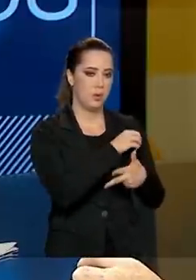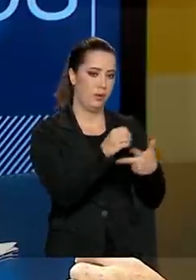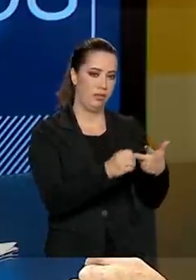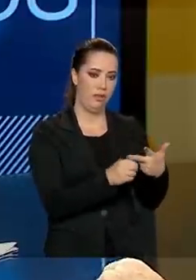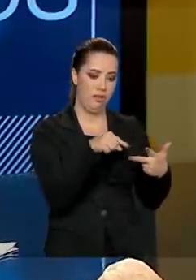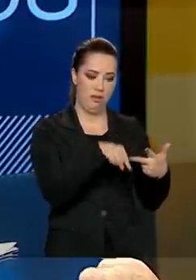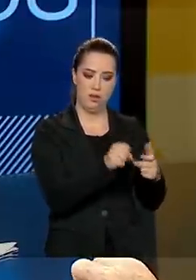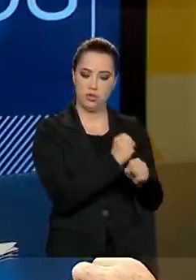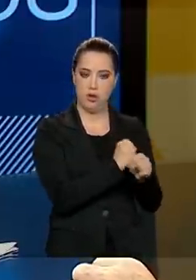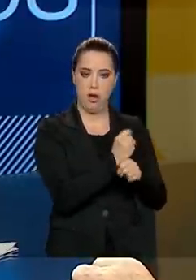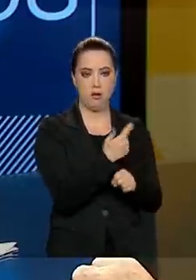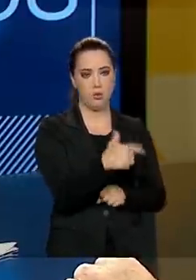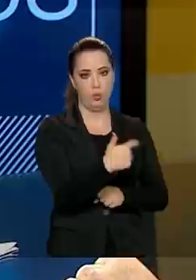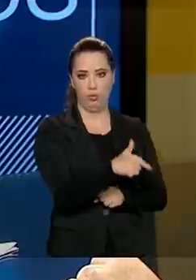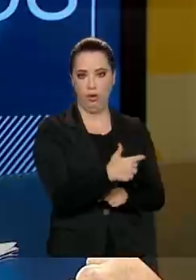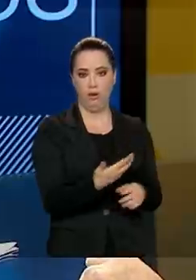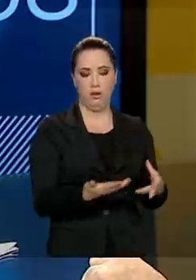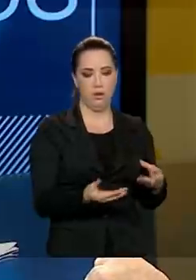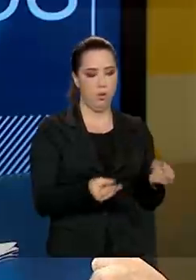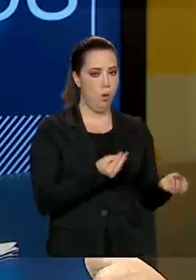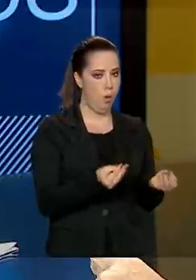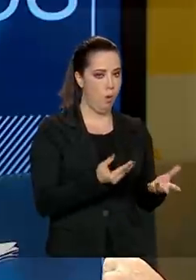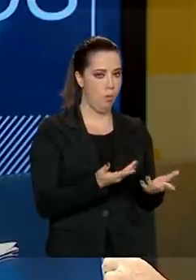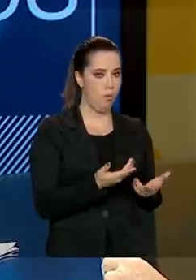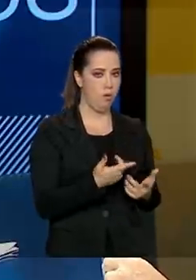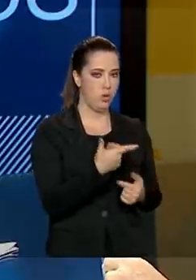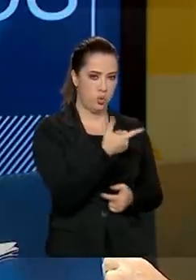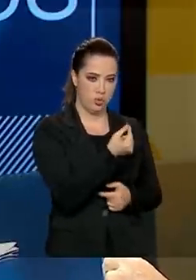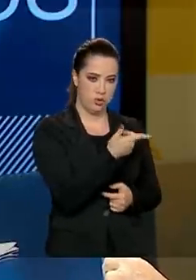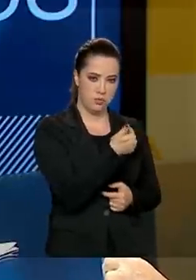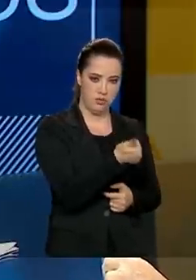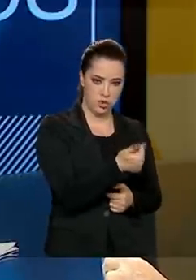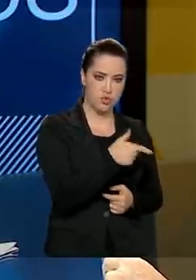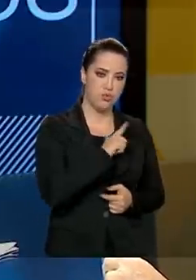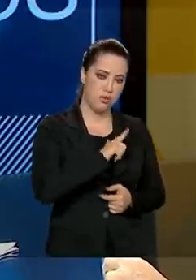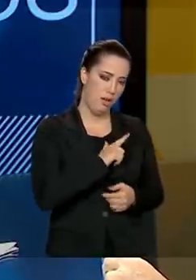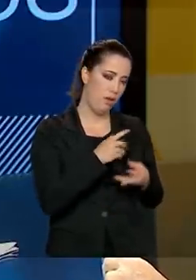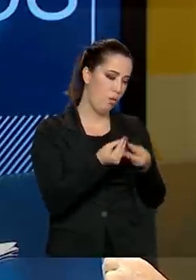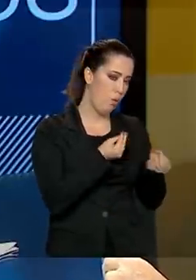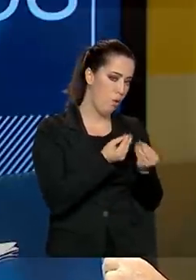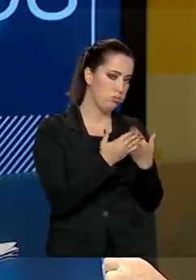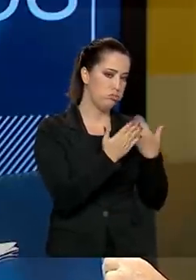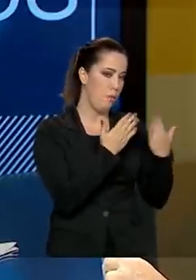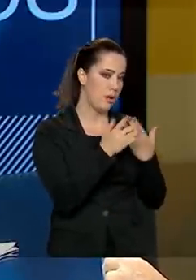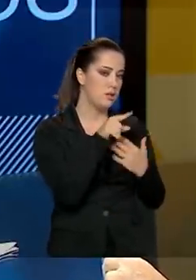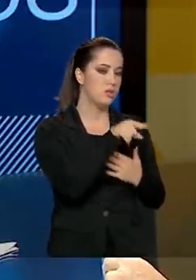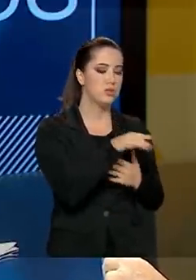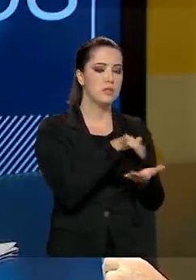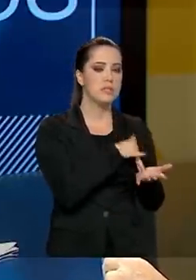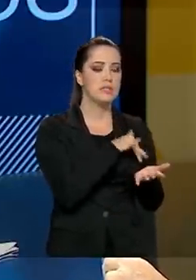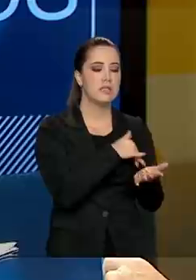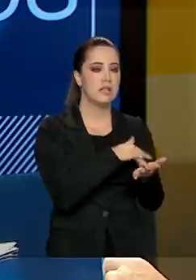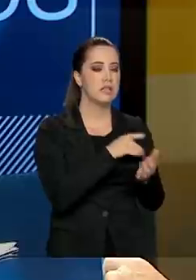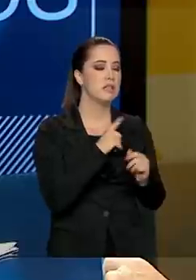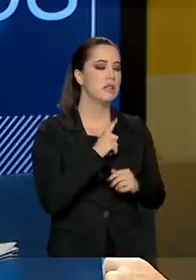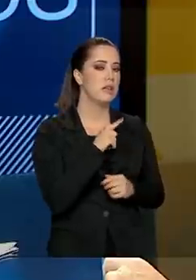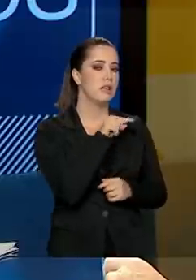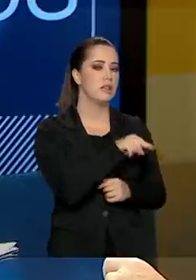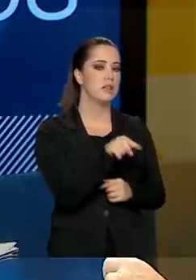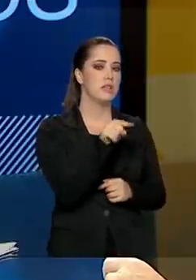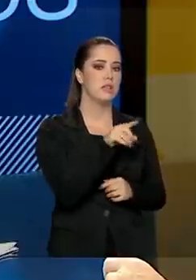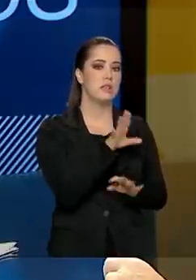realizado em 2020 e vai ser realizado em 2021. Qual que é a análise que a Secretaria faz em relação